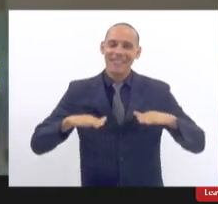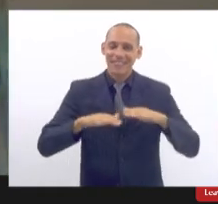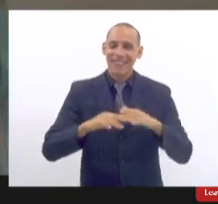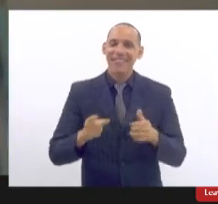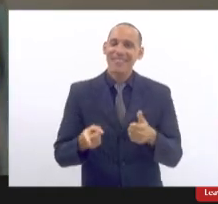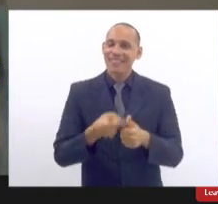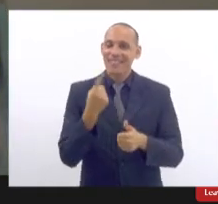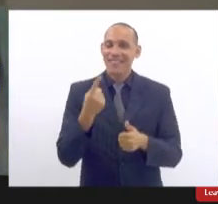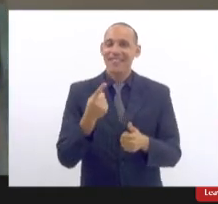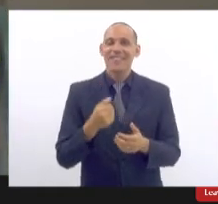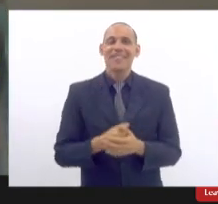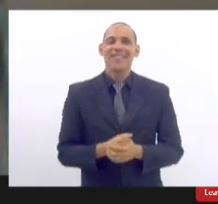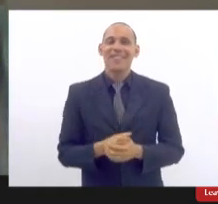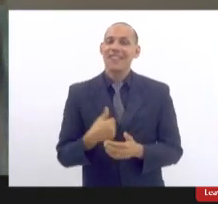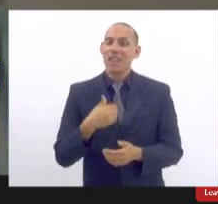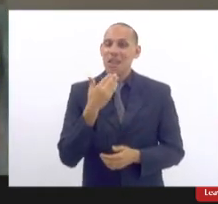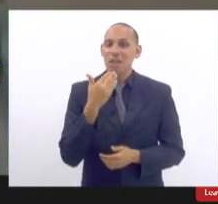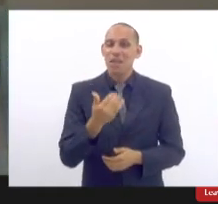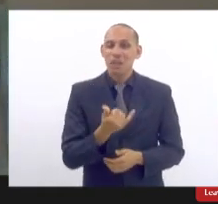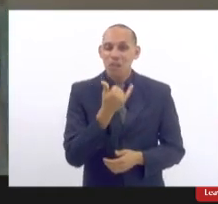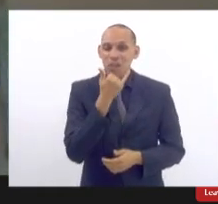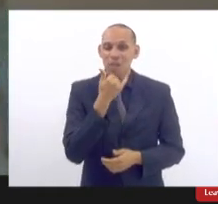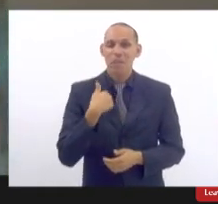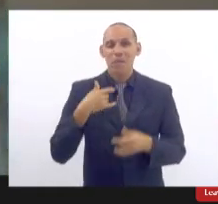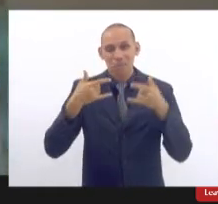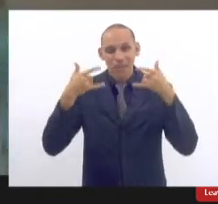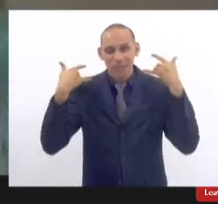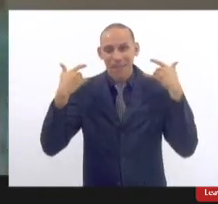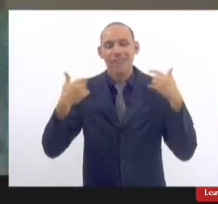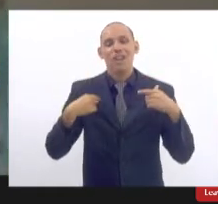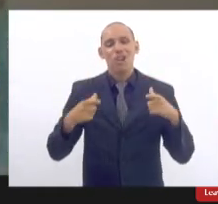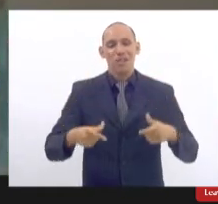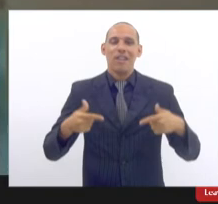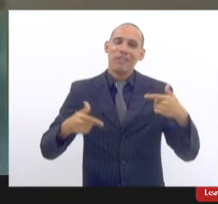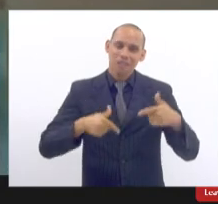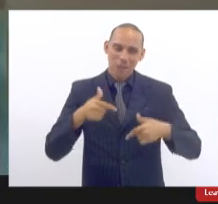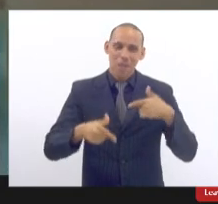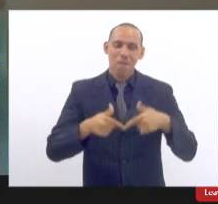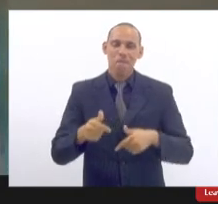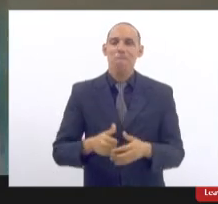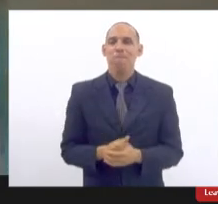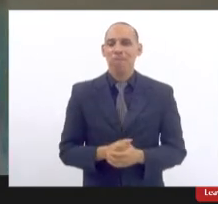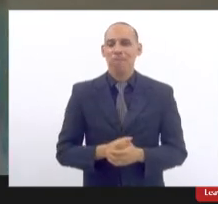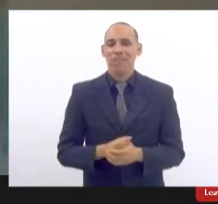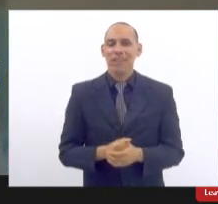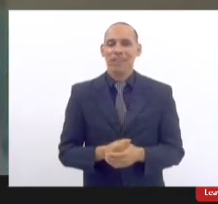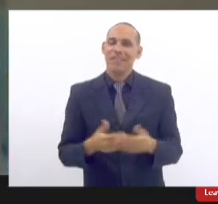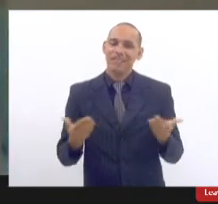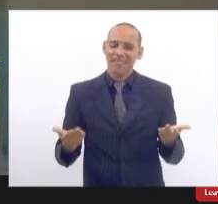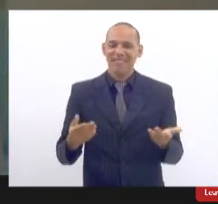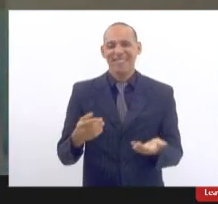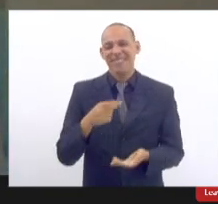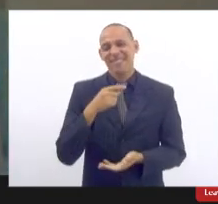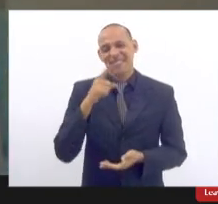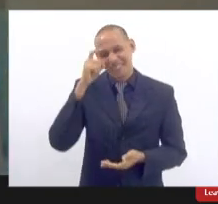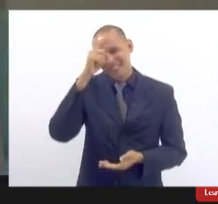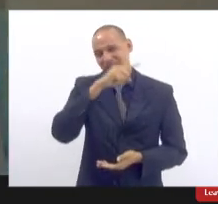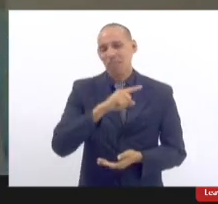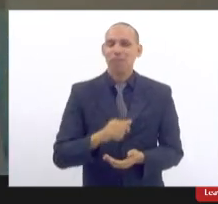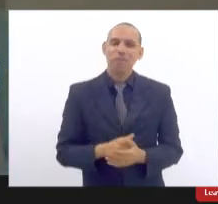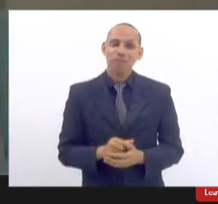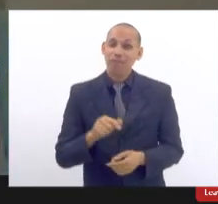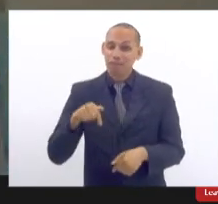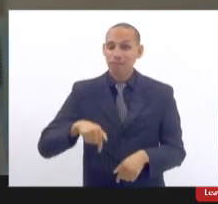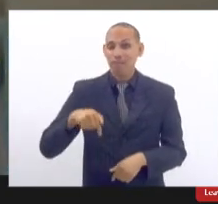primeiramente eu peço desculpa que está de massa mas eu estou no meu local de trabalho então é bem complicado a gente aqui ainda